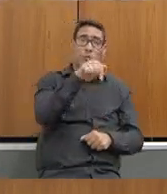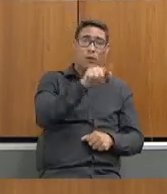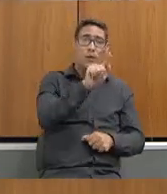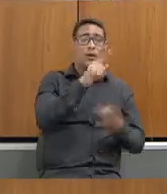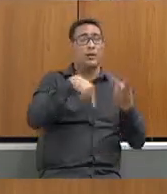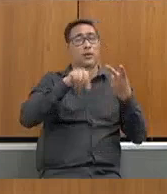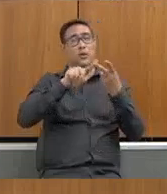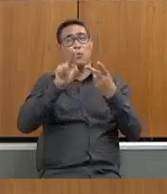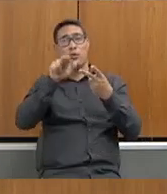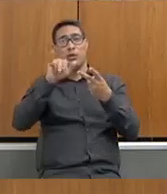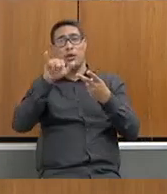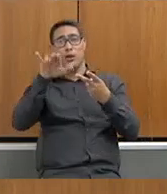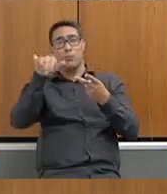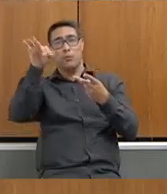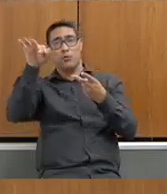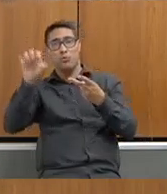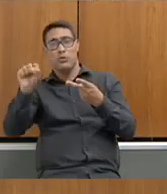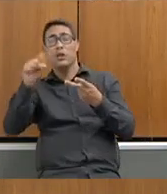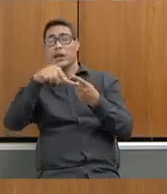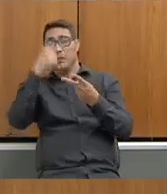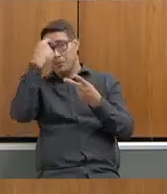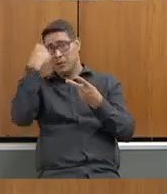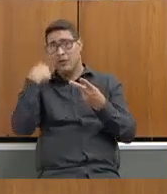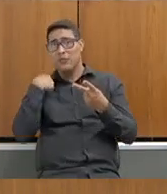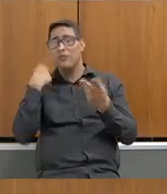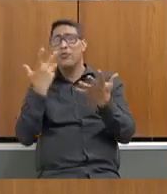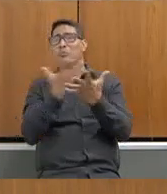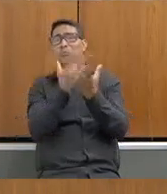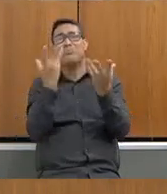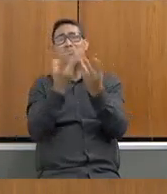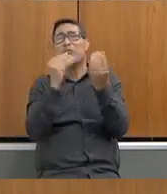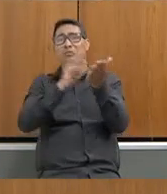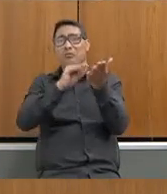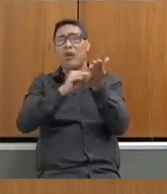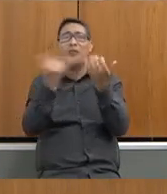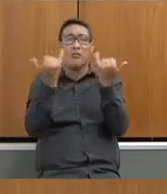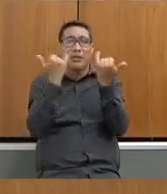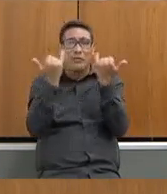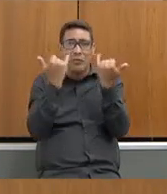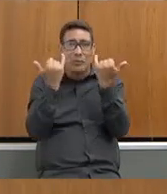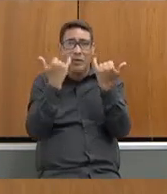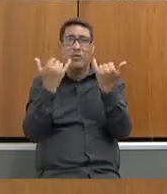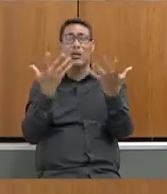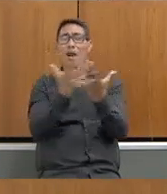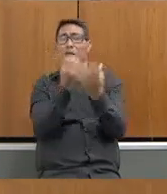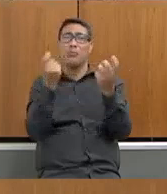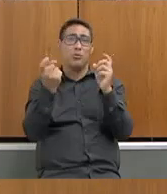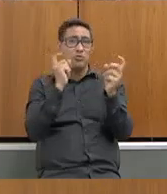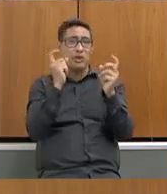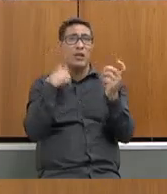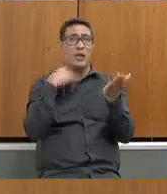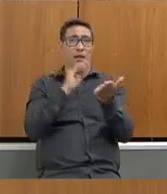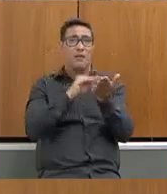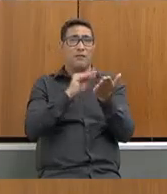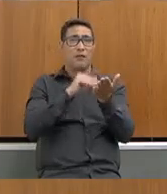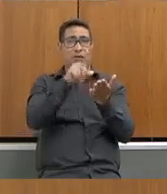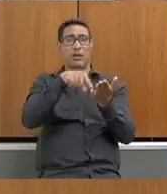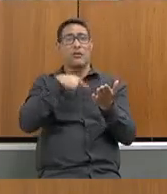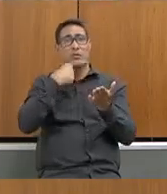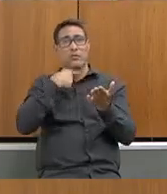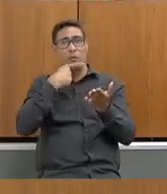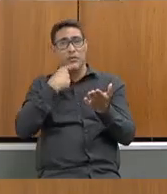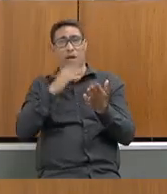Unimontes. Ficou muito genérico com todas as audiências nós tivemos essa dificuldade. Pode pedir, pedir. Foco na